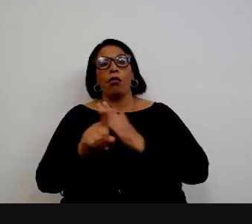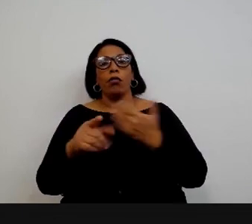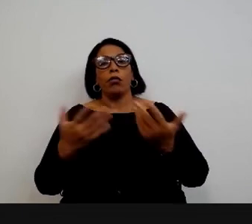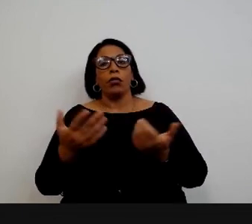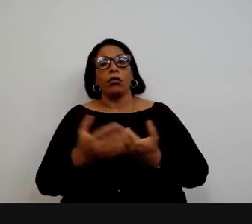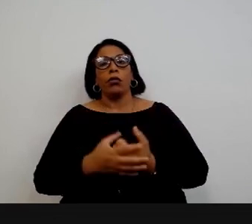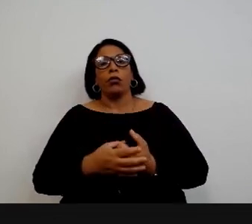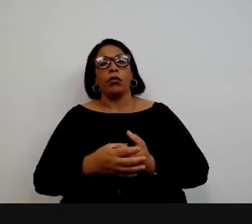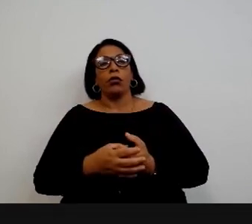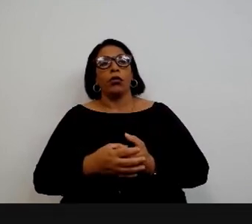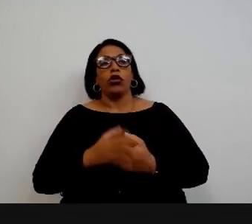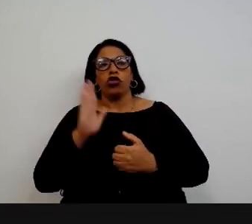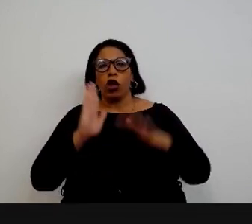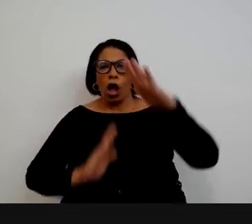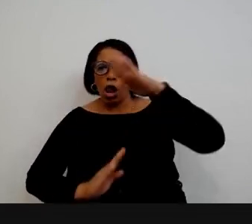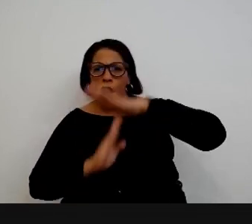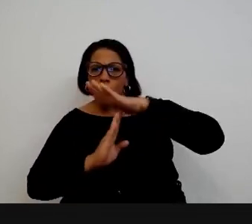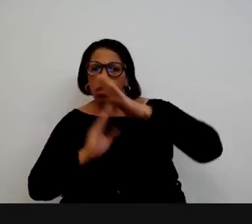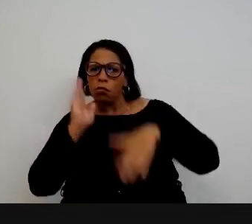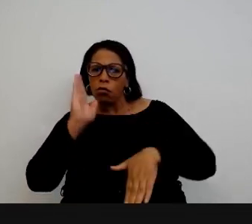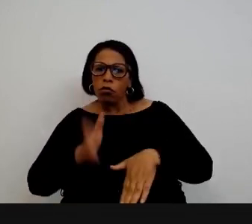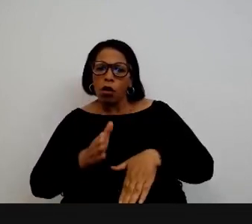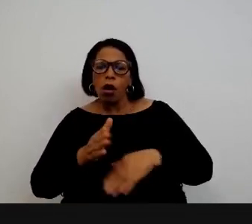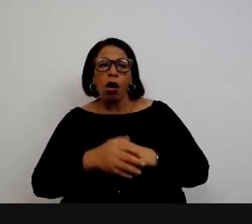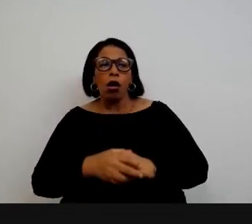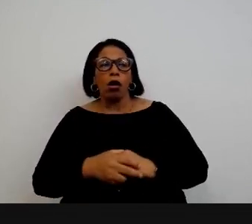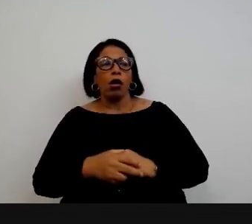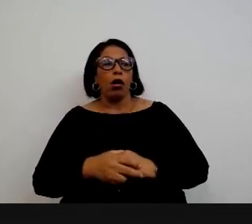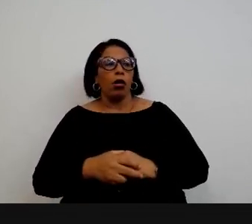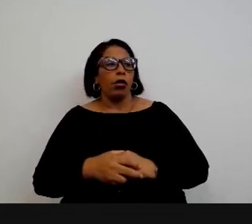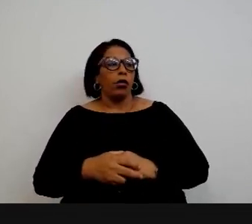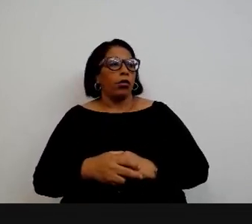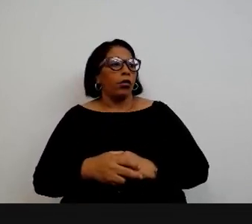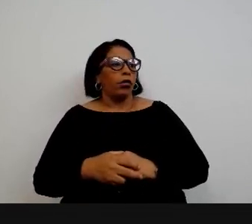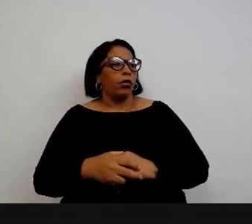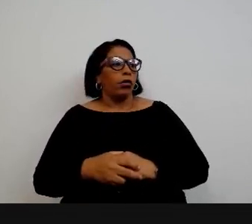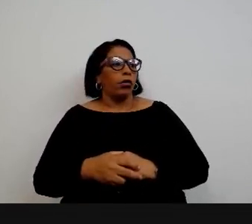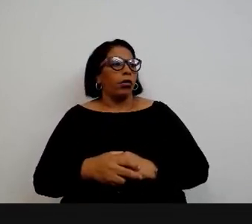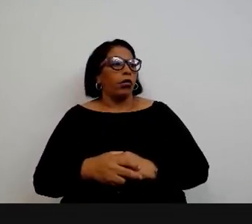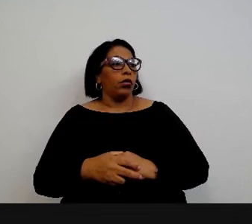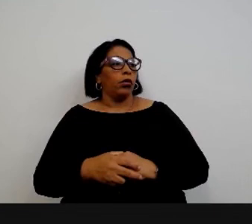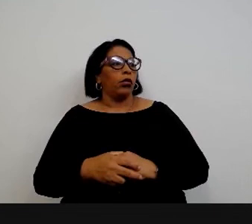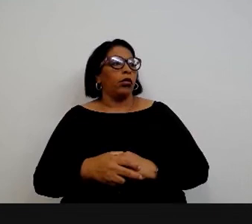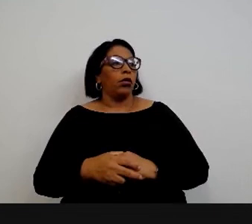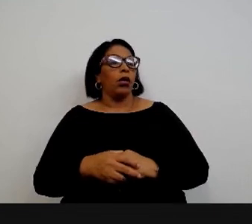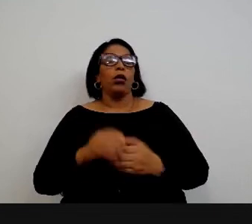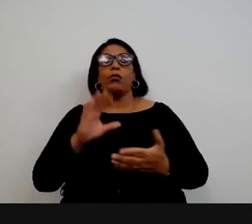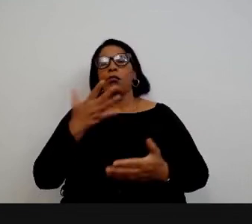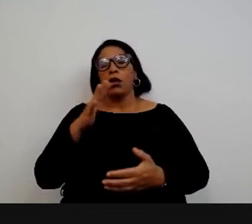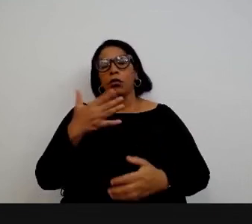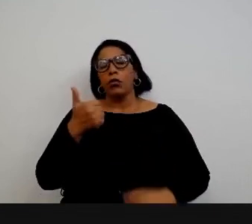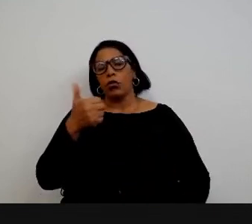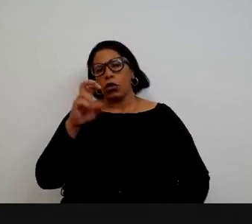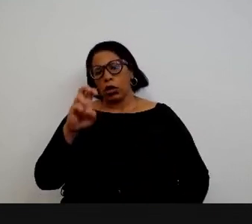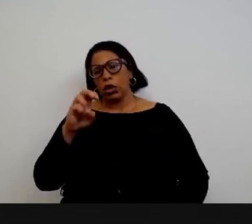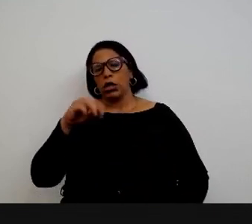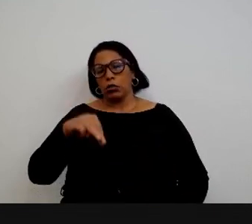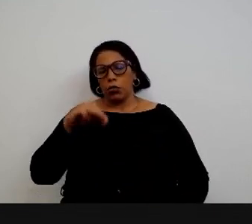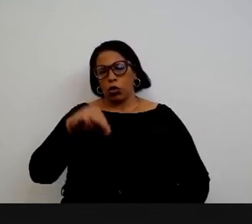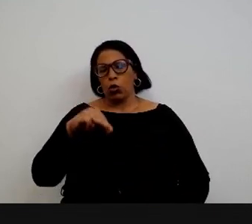o nosso limite já estamos no limite vamos ver quantas perguntas estão surgindo temos 15 minutos